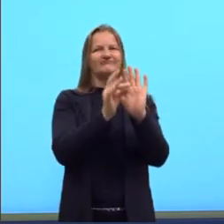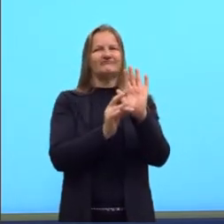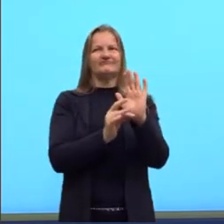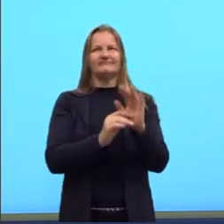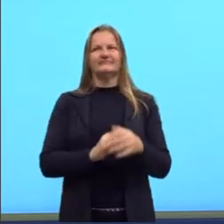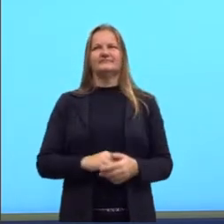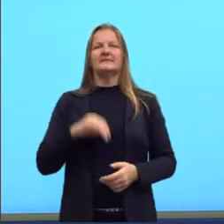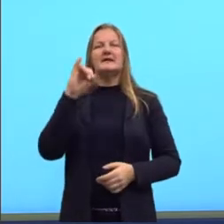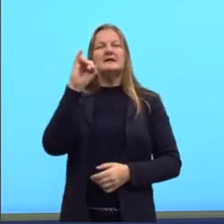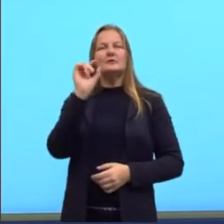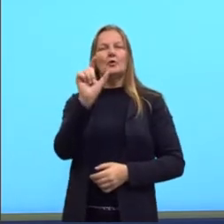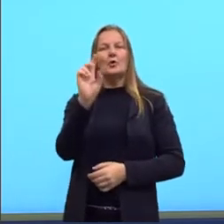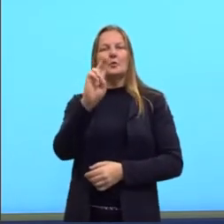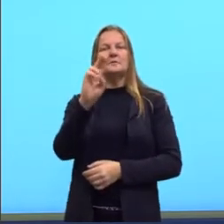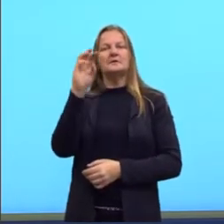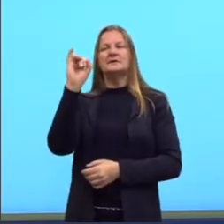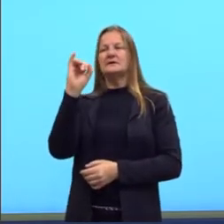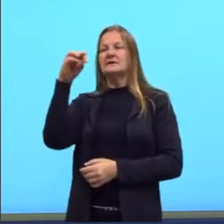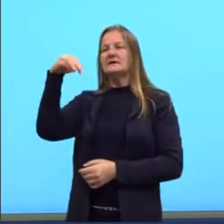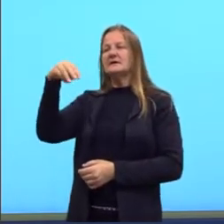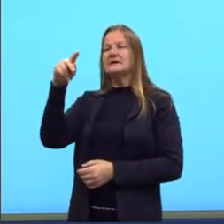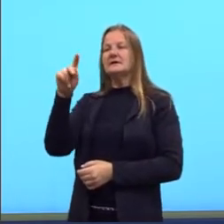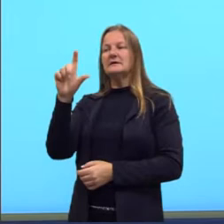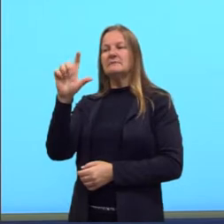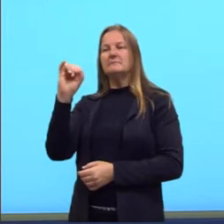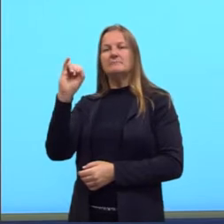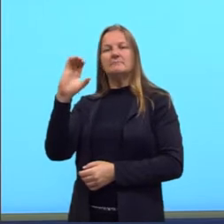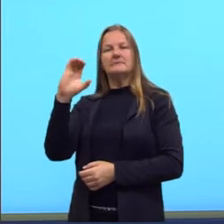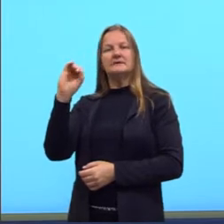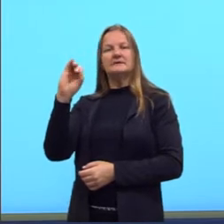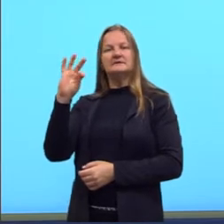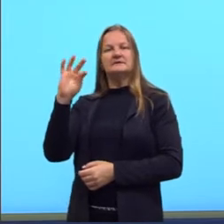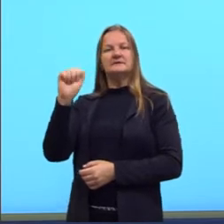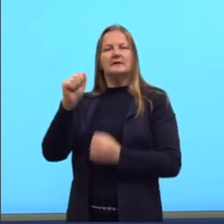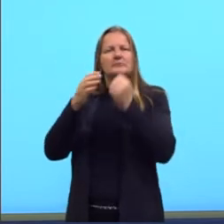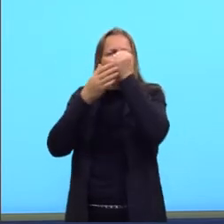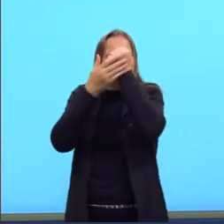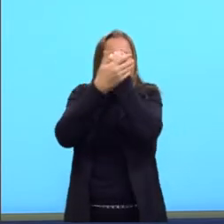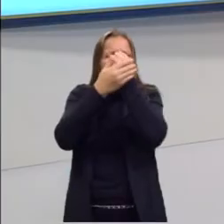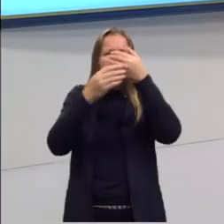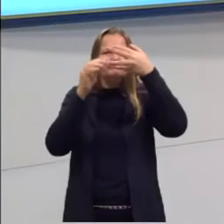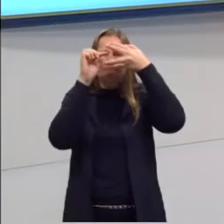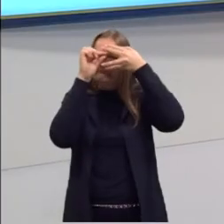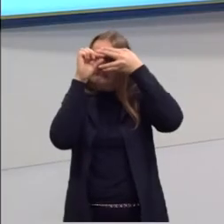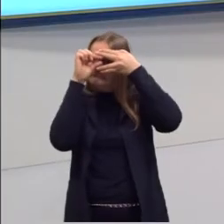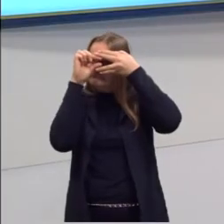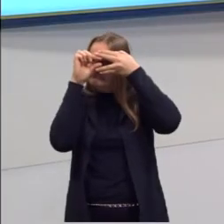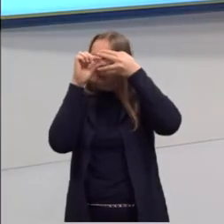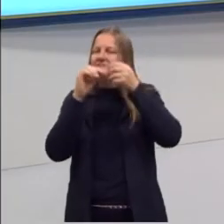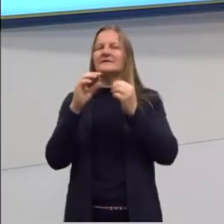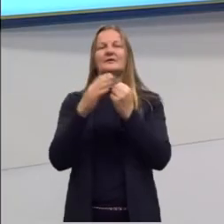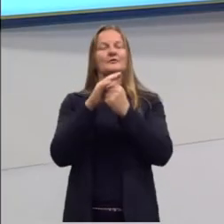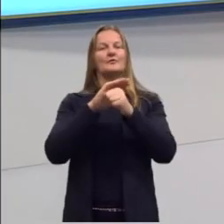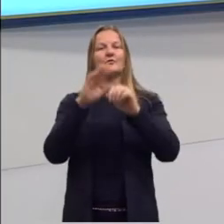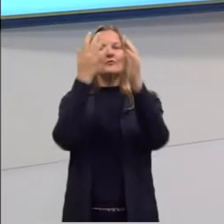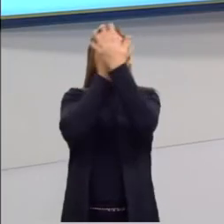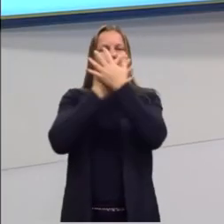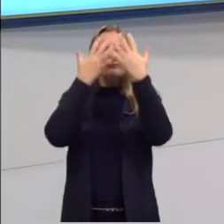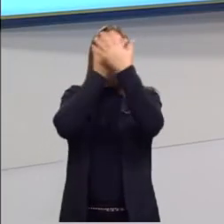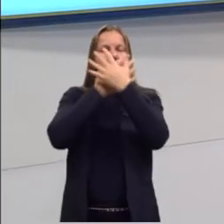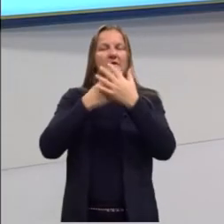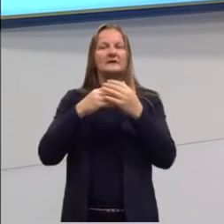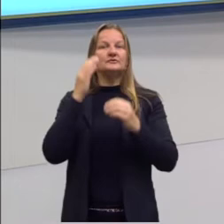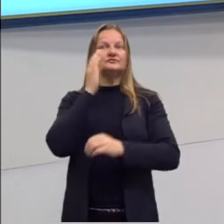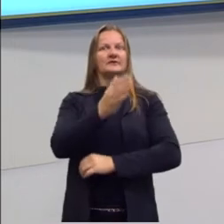intratextualidade. Então, é intratextualidade mais escondida, mais camuflada, não tão direta,